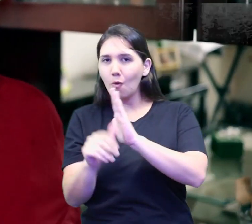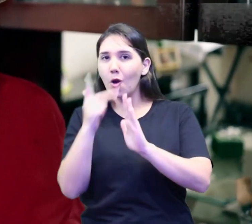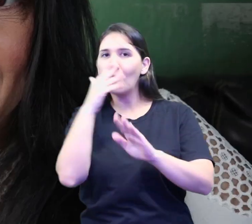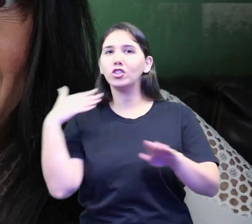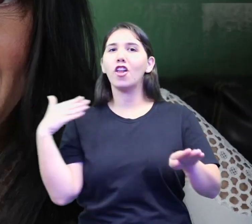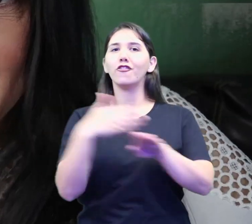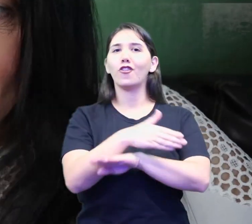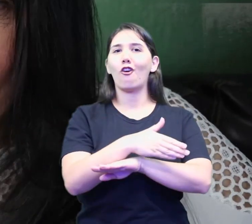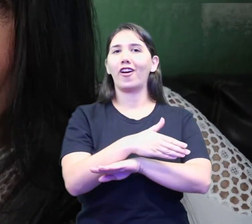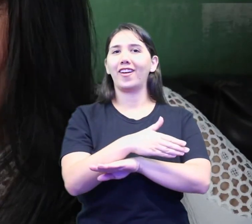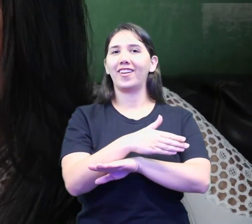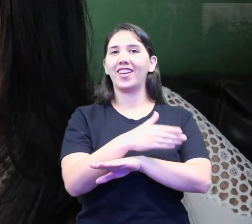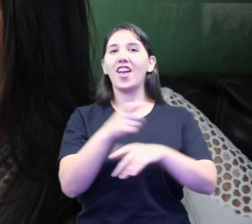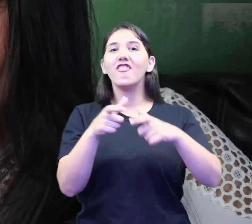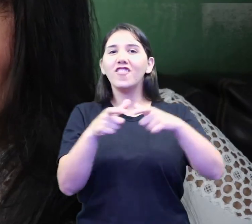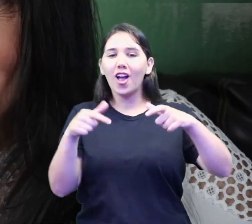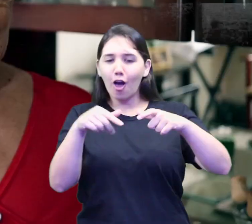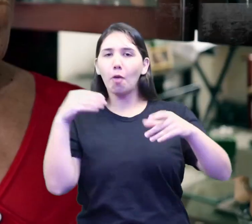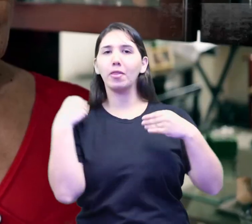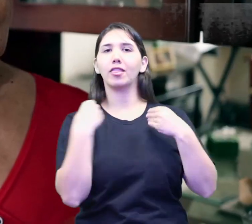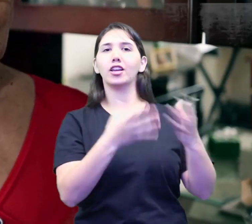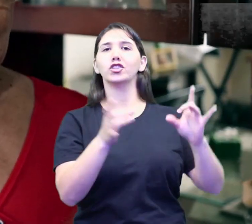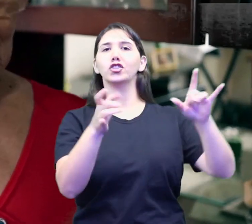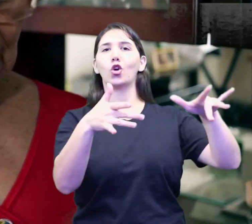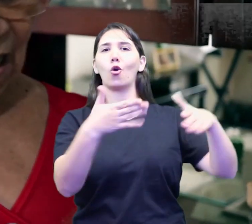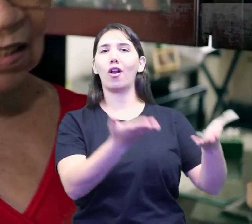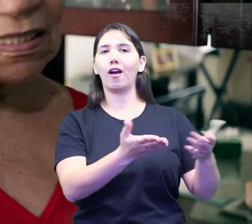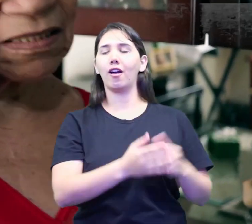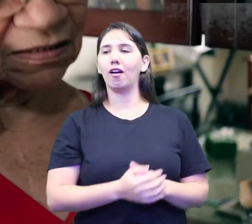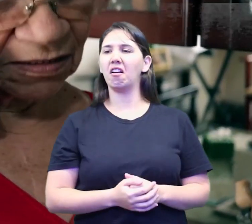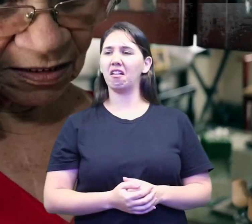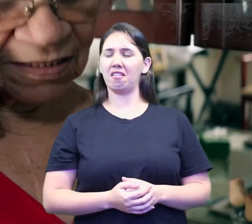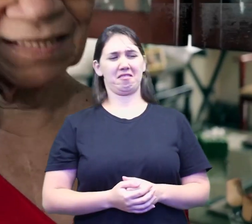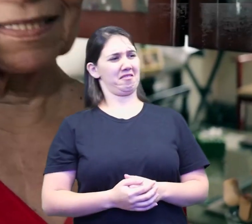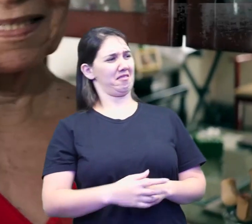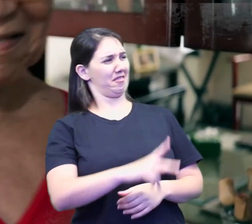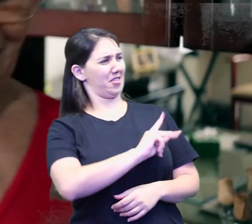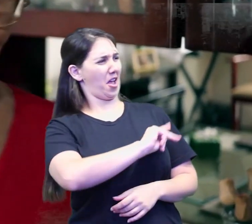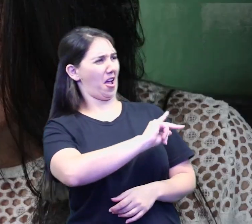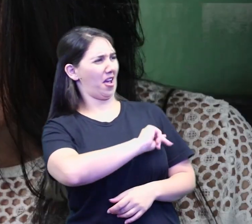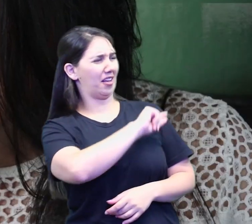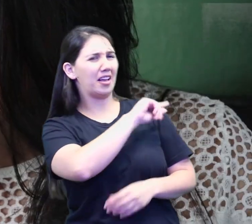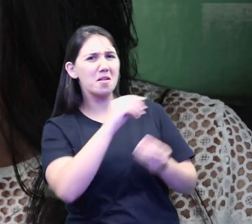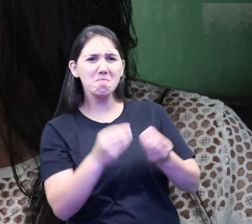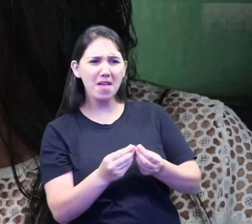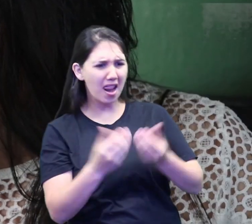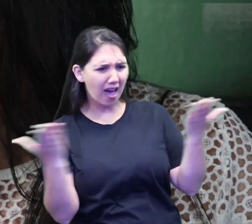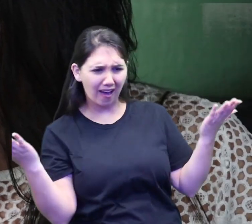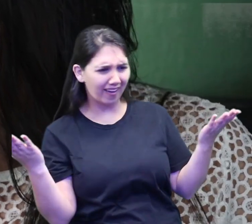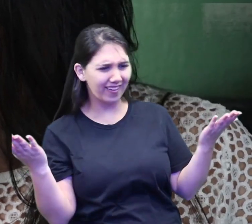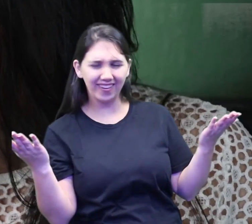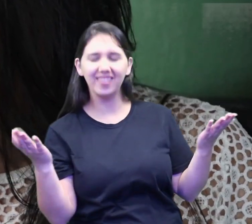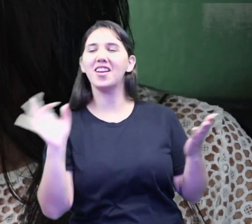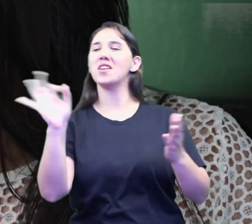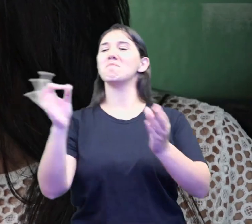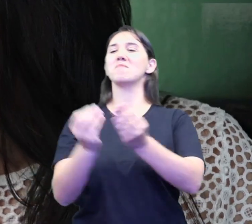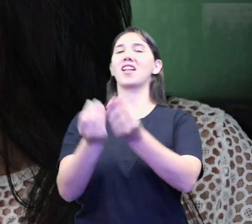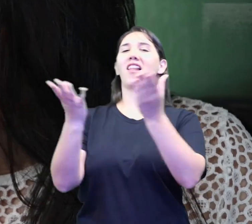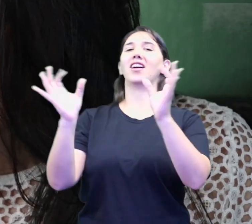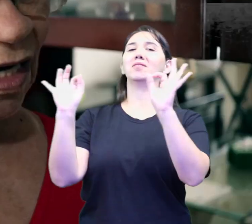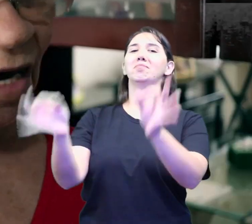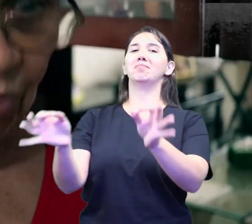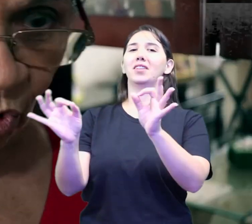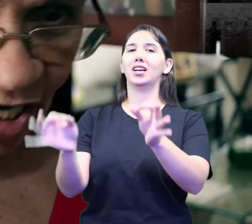envelope. E isso é um milagre, né? Milagre, sim. O ladrão devolveu dinheiro?